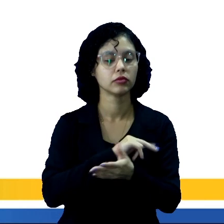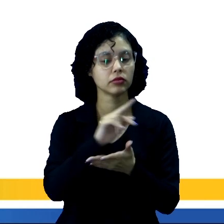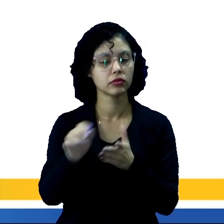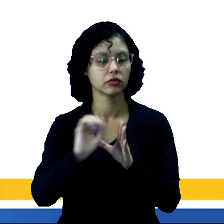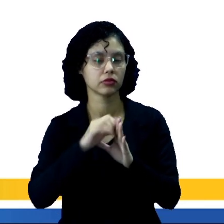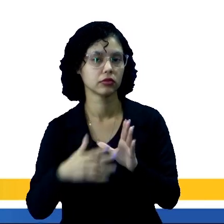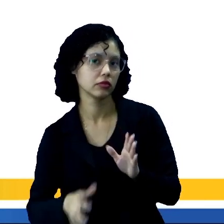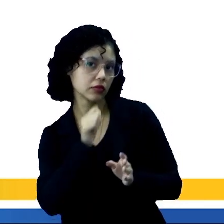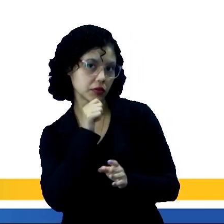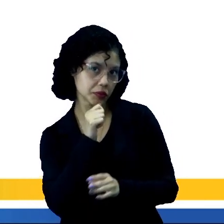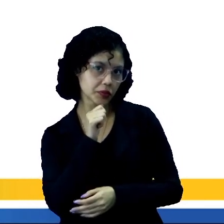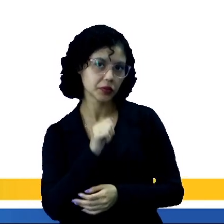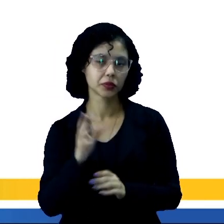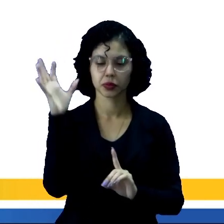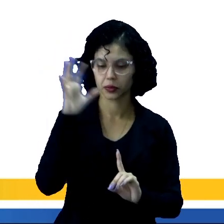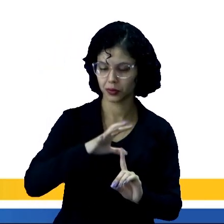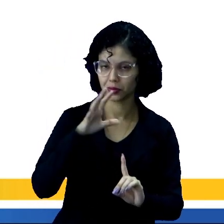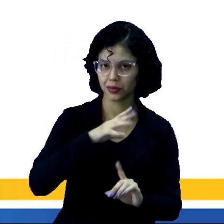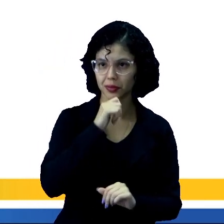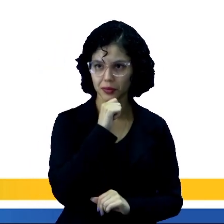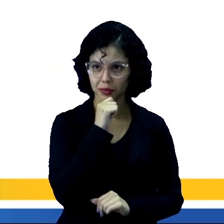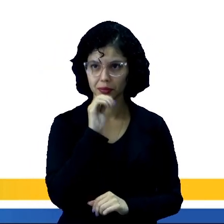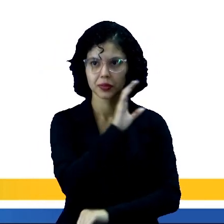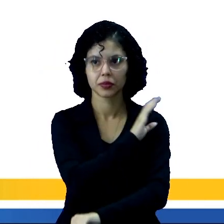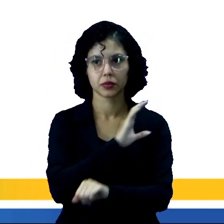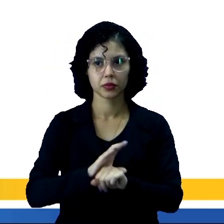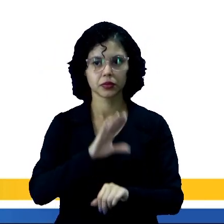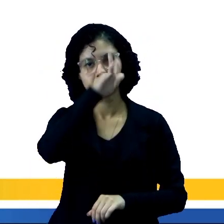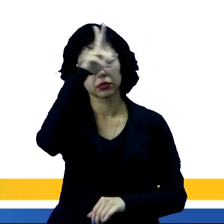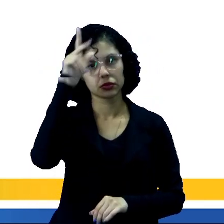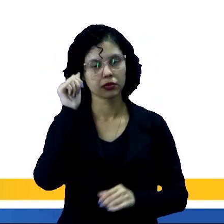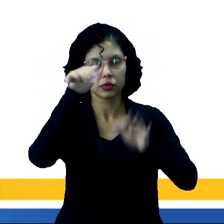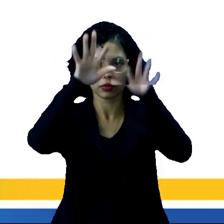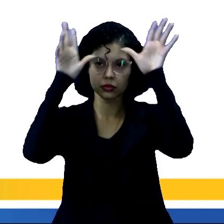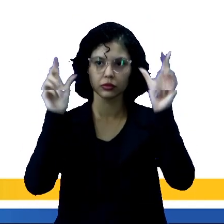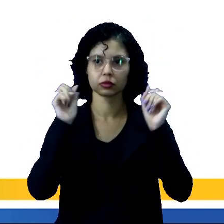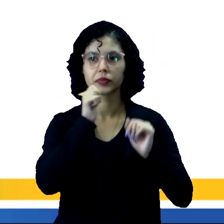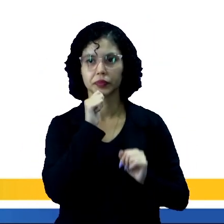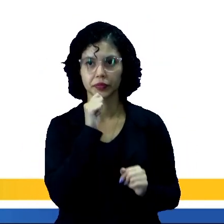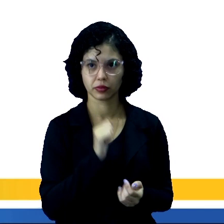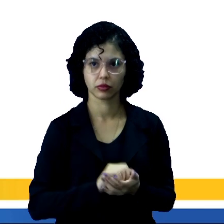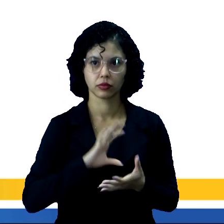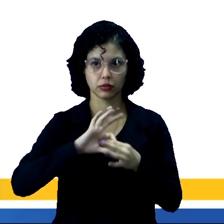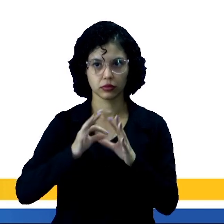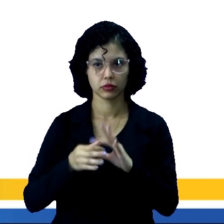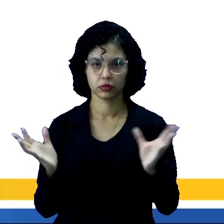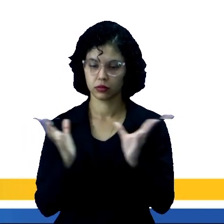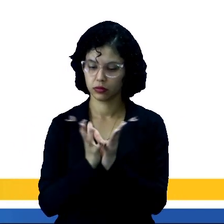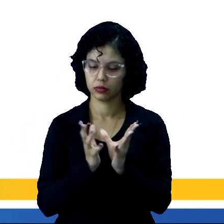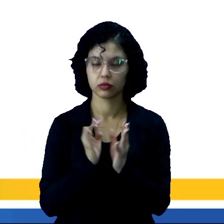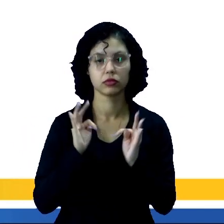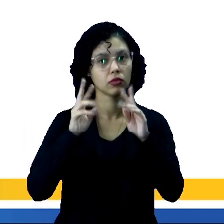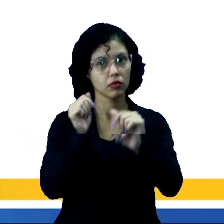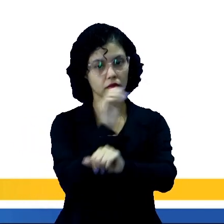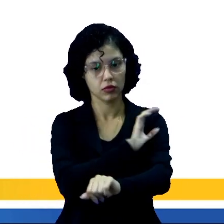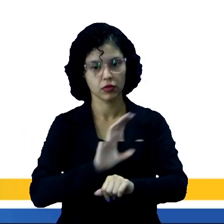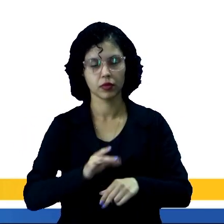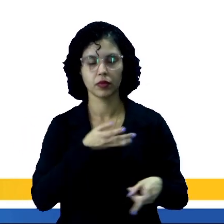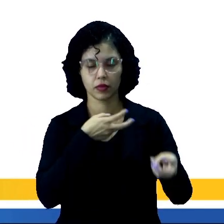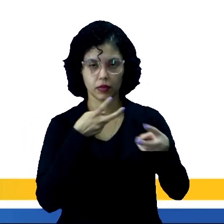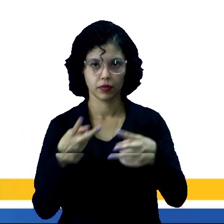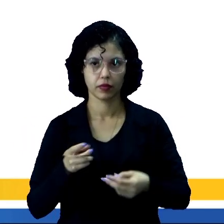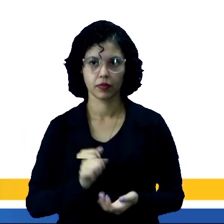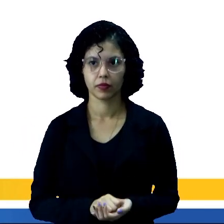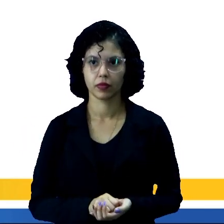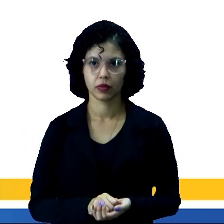características, várias influências na cultura criana, no contexto do todo o conjunto cultural, observando